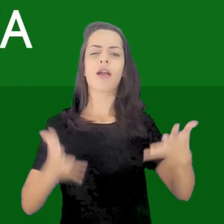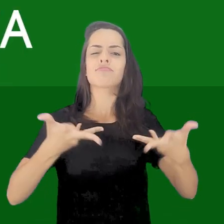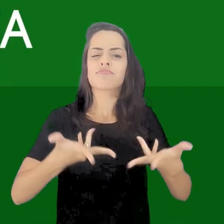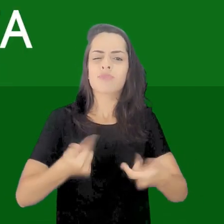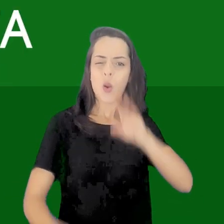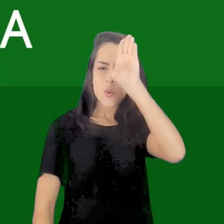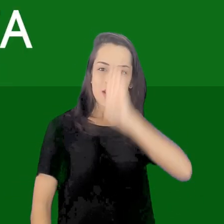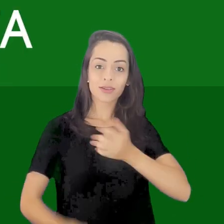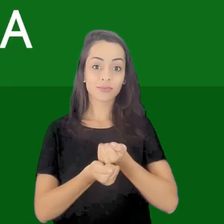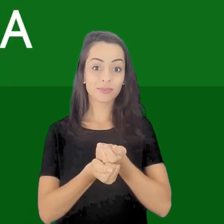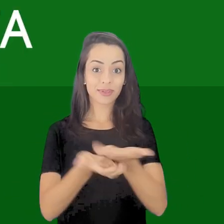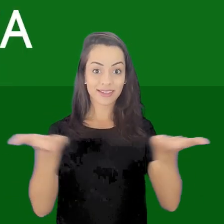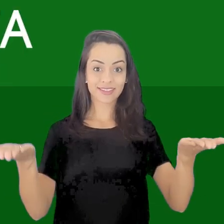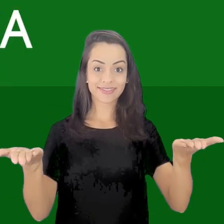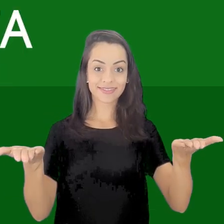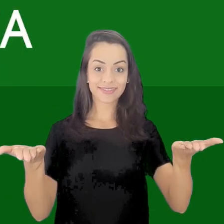gratuita e de qualidade ao seu alcance.